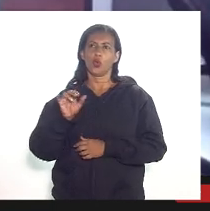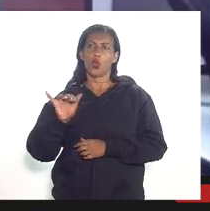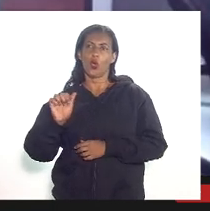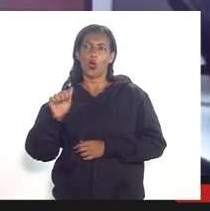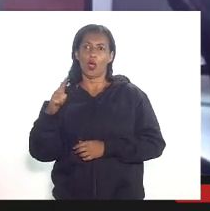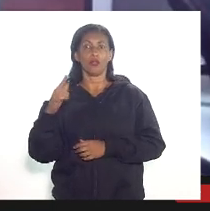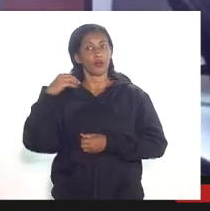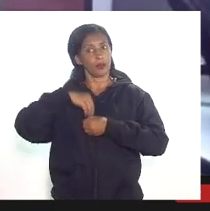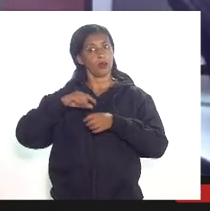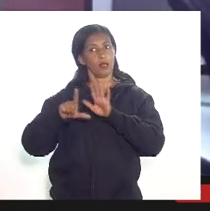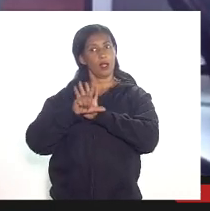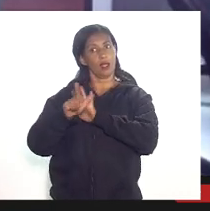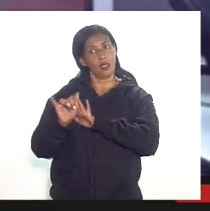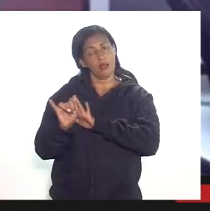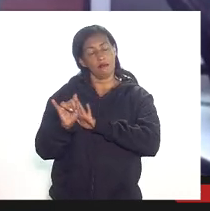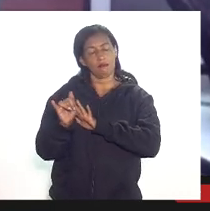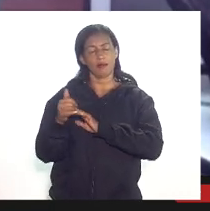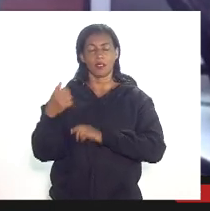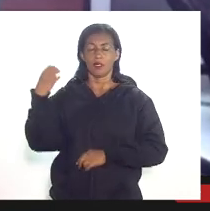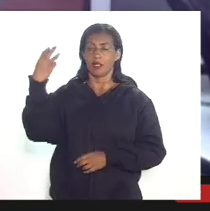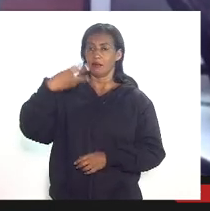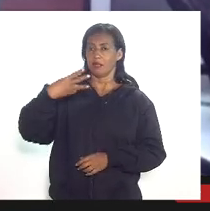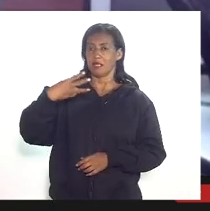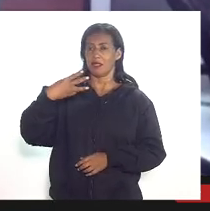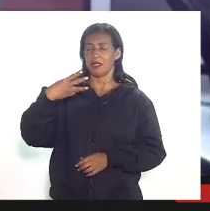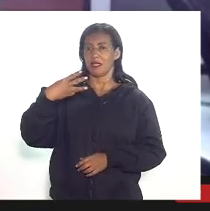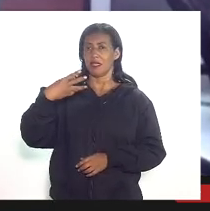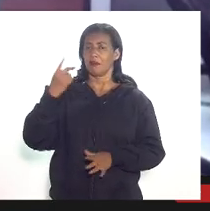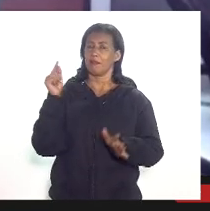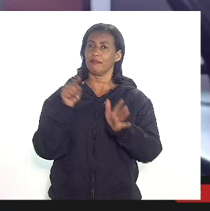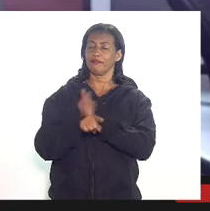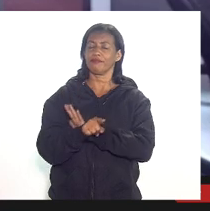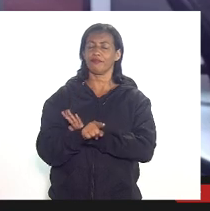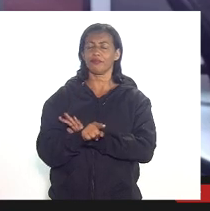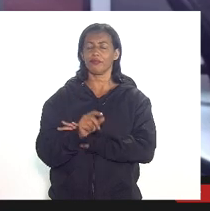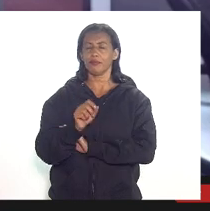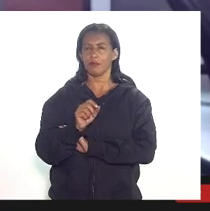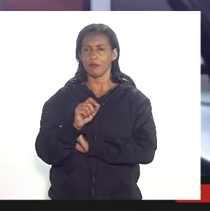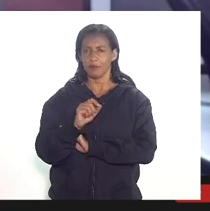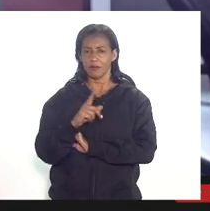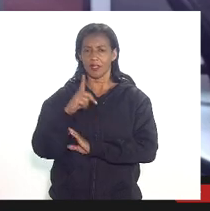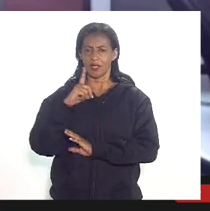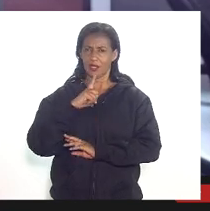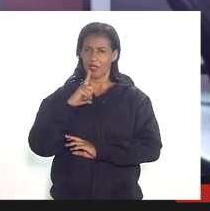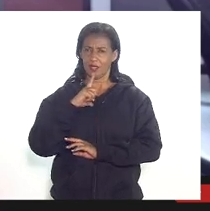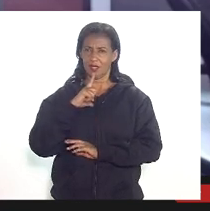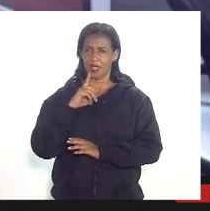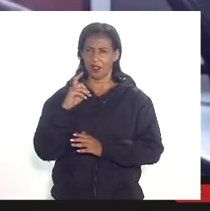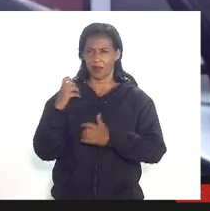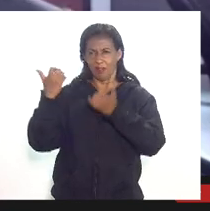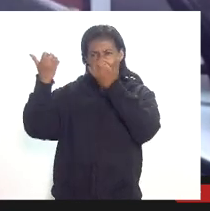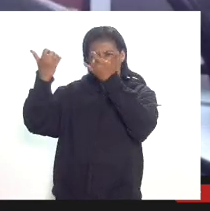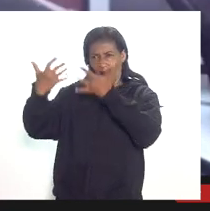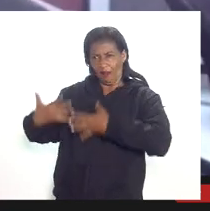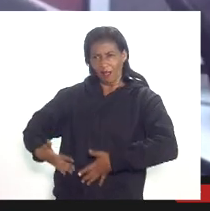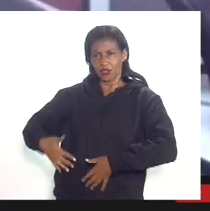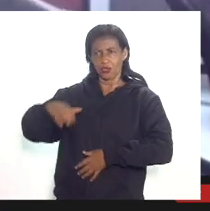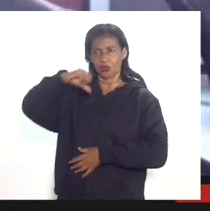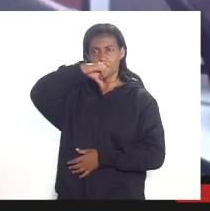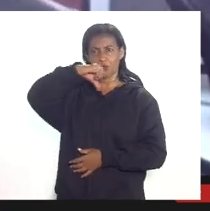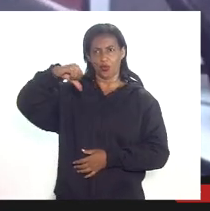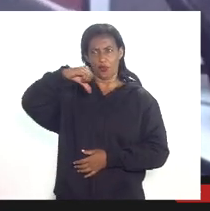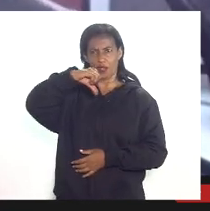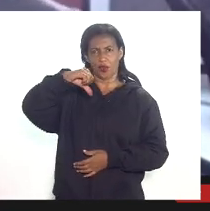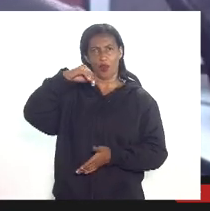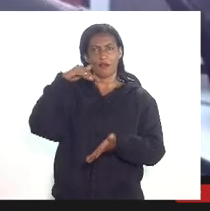previsto na lei e aí a terceira terceiro item dessa pergunta houve alguma dedução desse gasto no período de 99 a